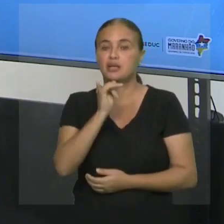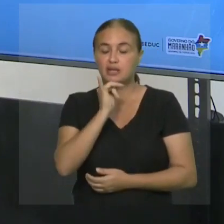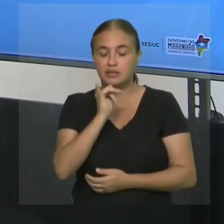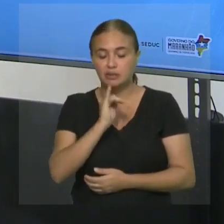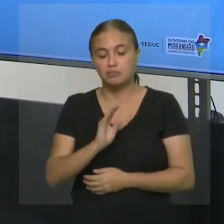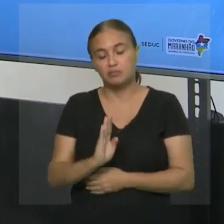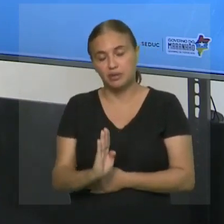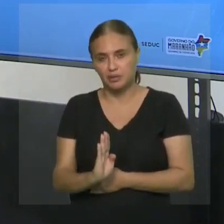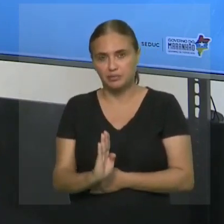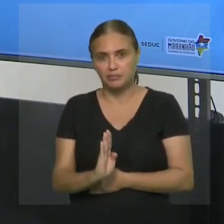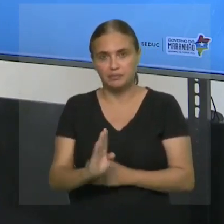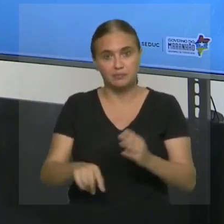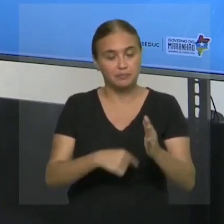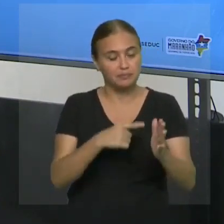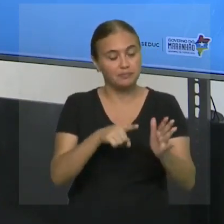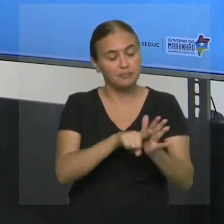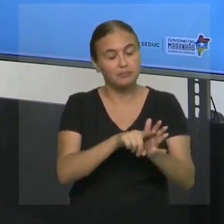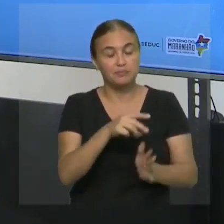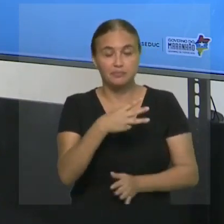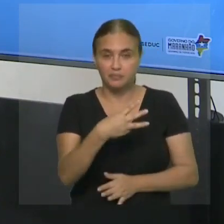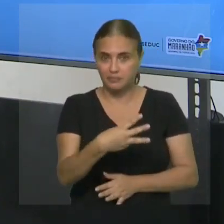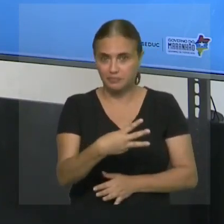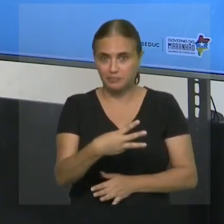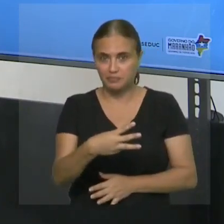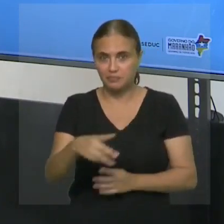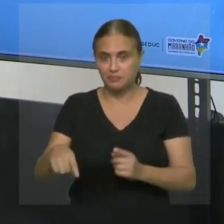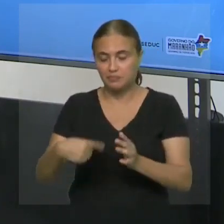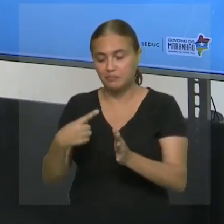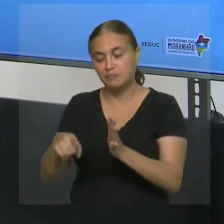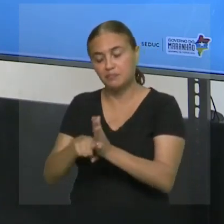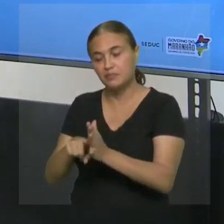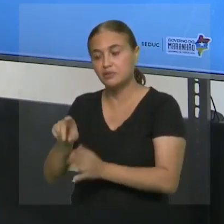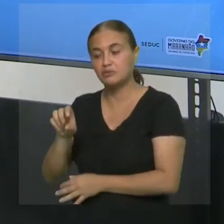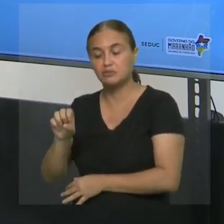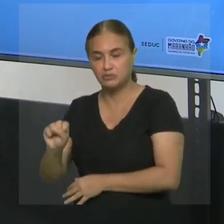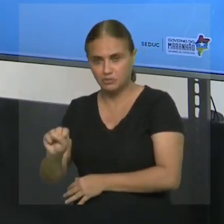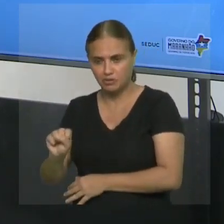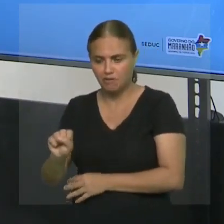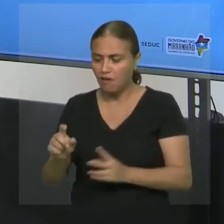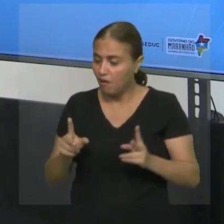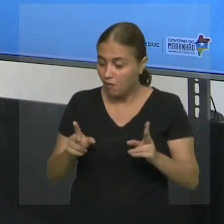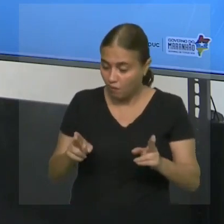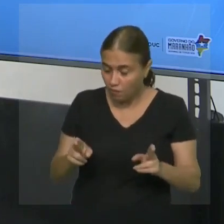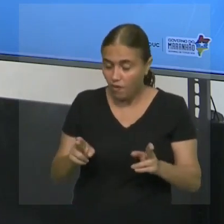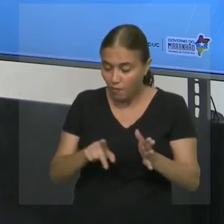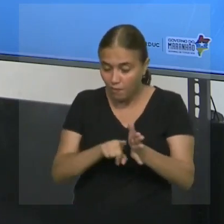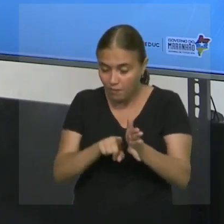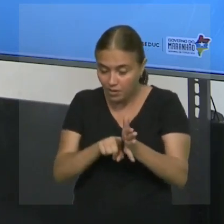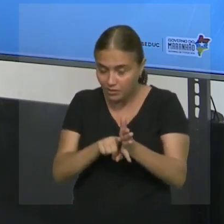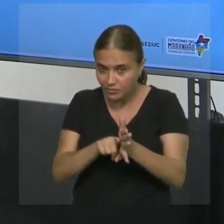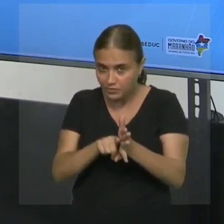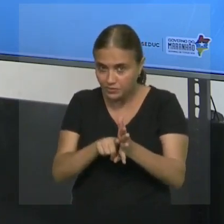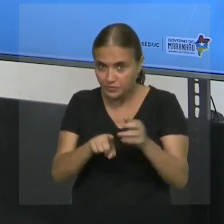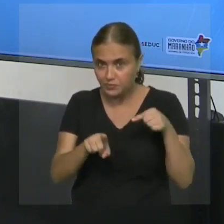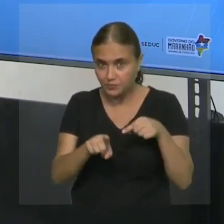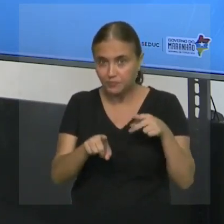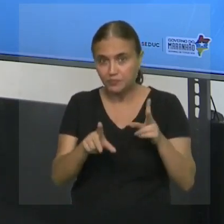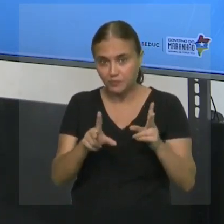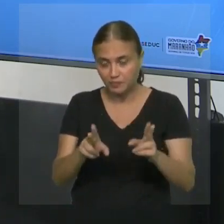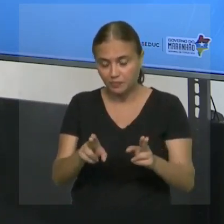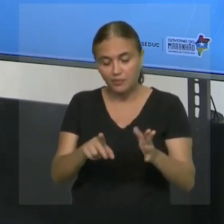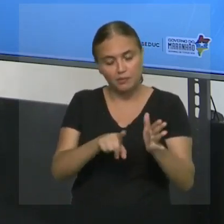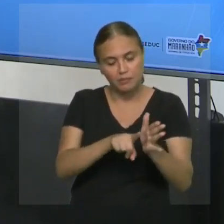B. Menos três, mais, menos oito. Sinais são iguais. Eu tenho menos, menos.